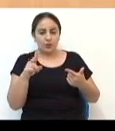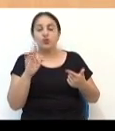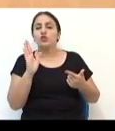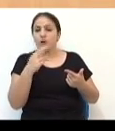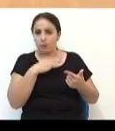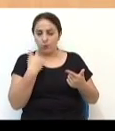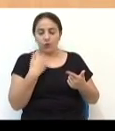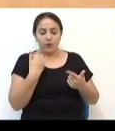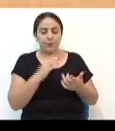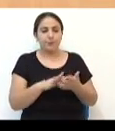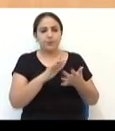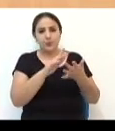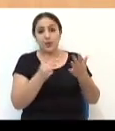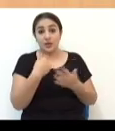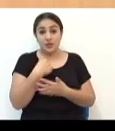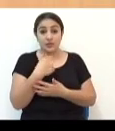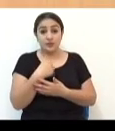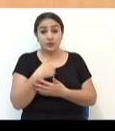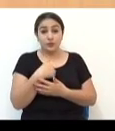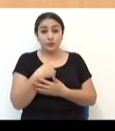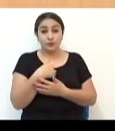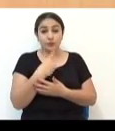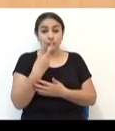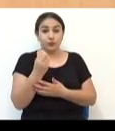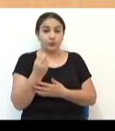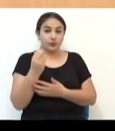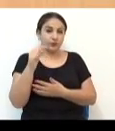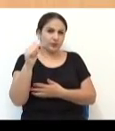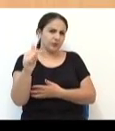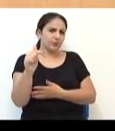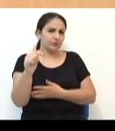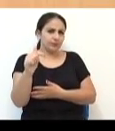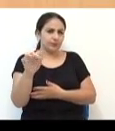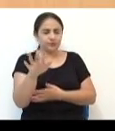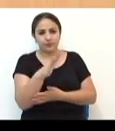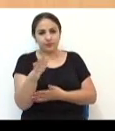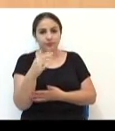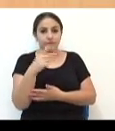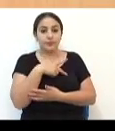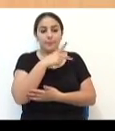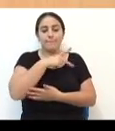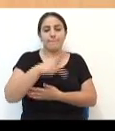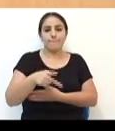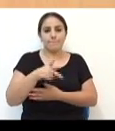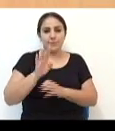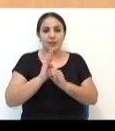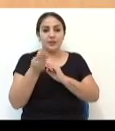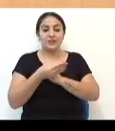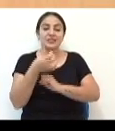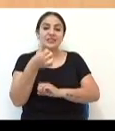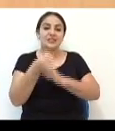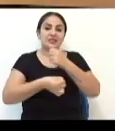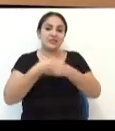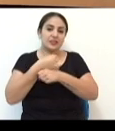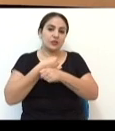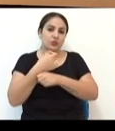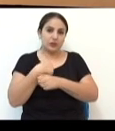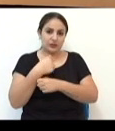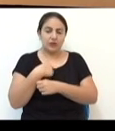Mas eu peguei em 2007 a presidência do bairro onde eu fiquei seis anos,